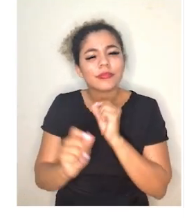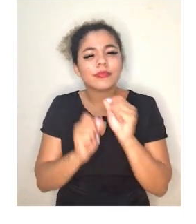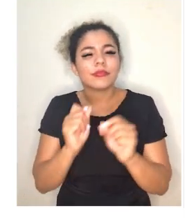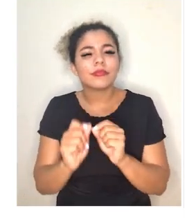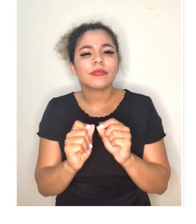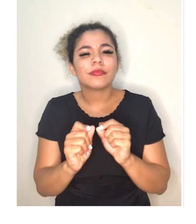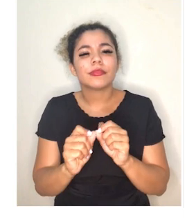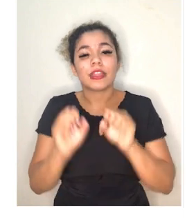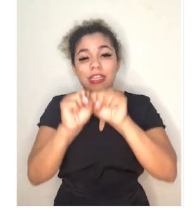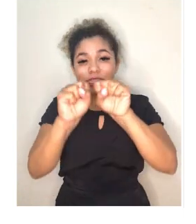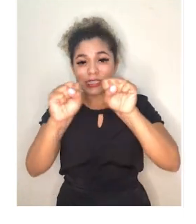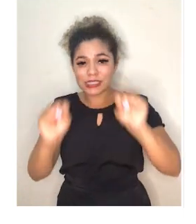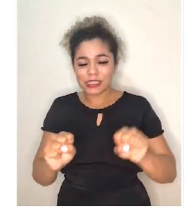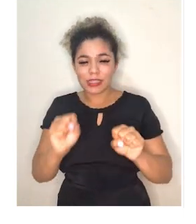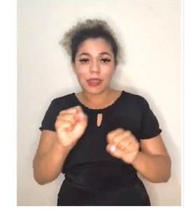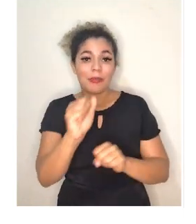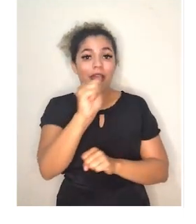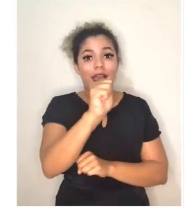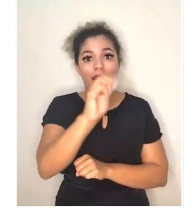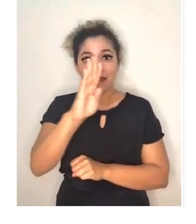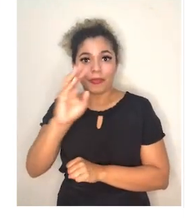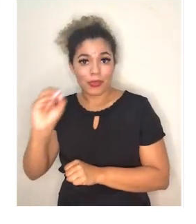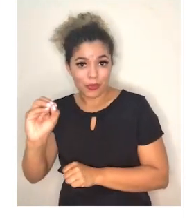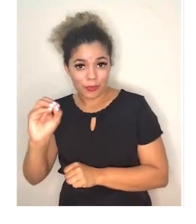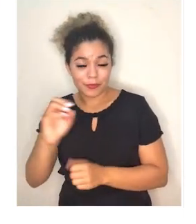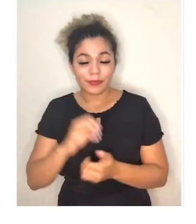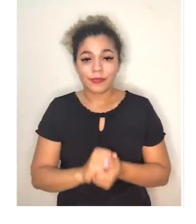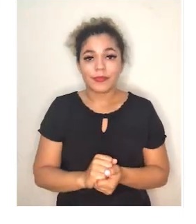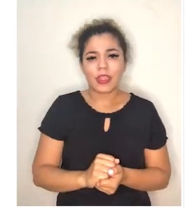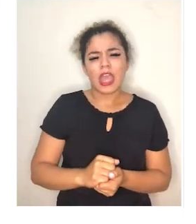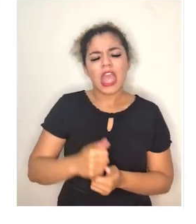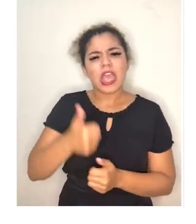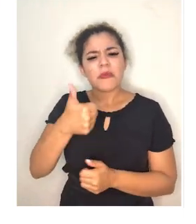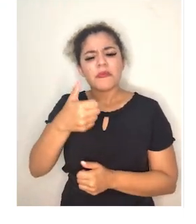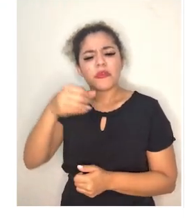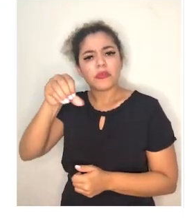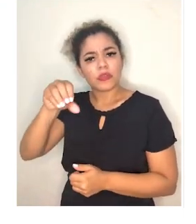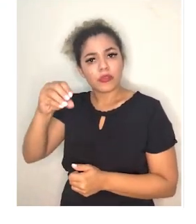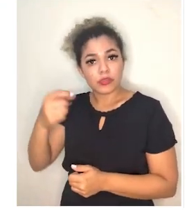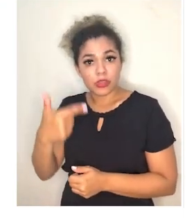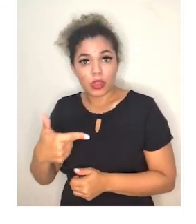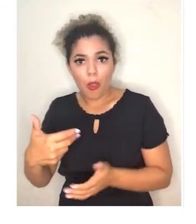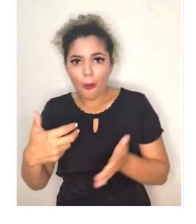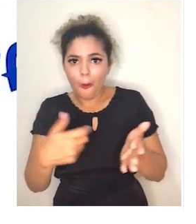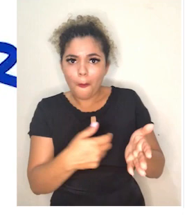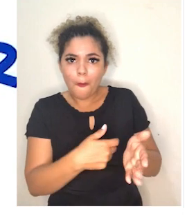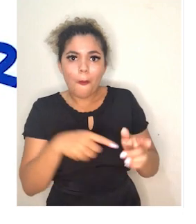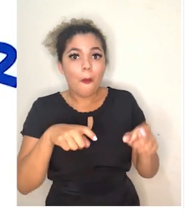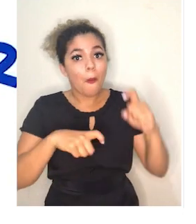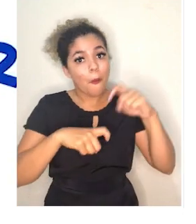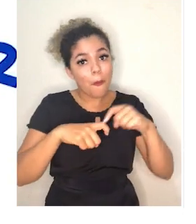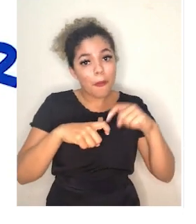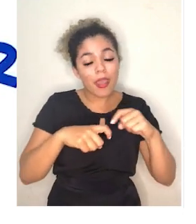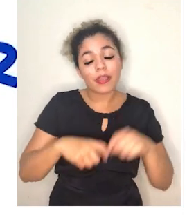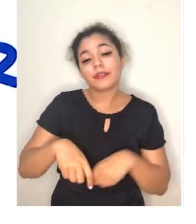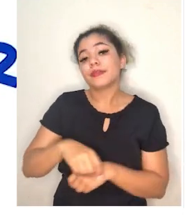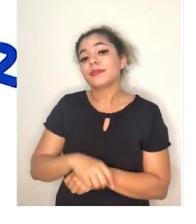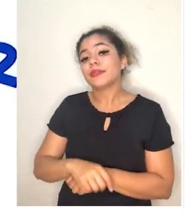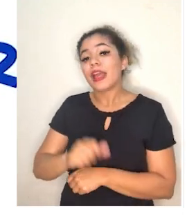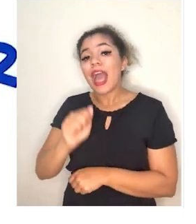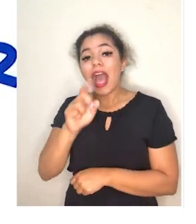sistema ABO. Em 1902, o médico austríaco Karl Landsteiner,